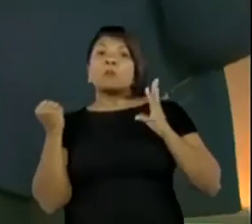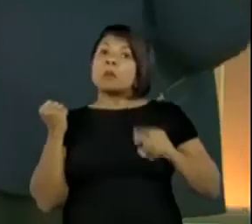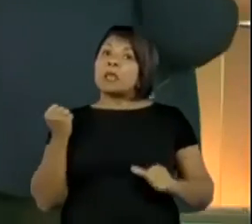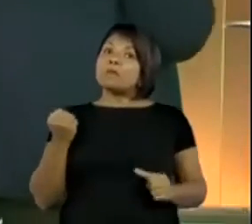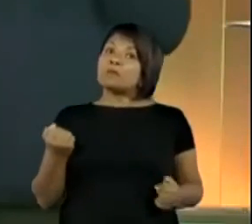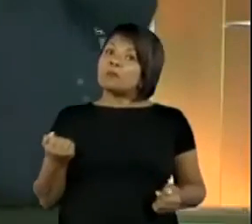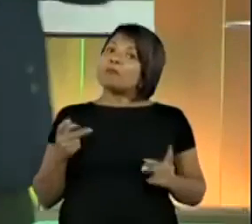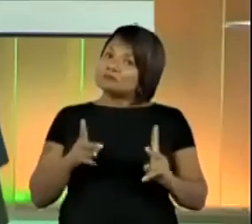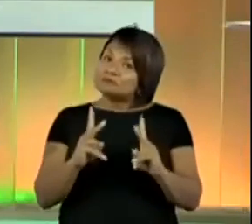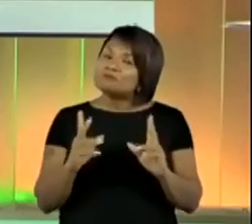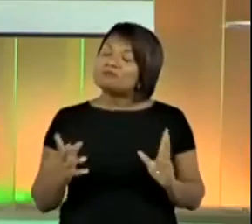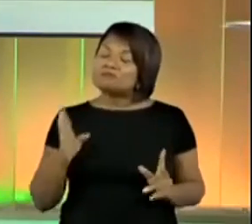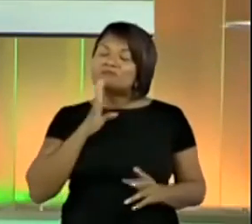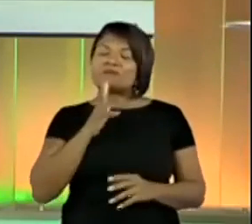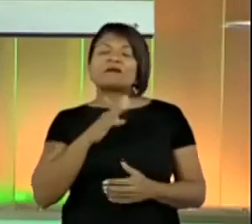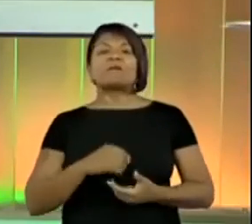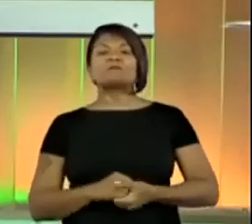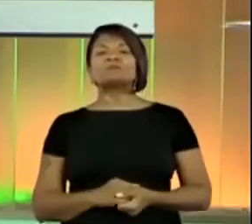As perguntas.